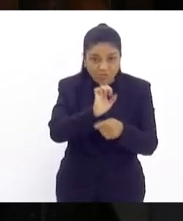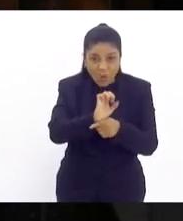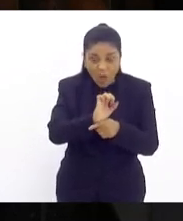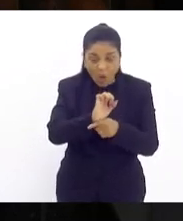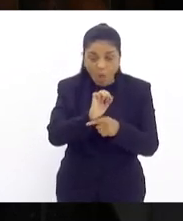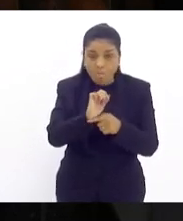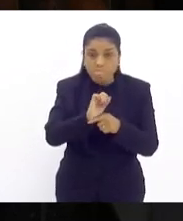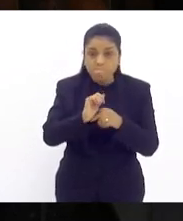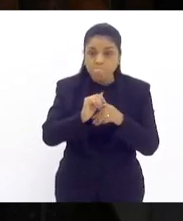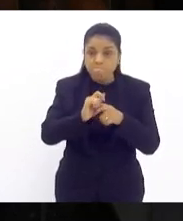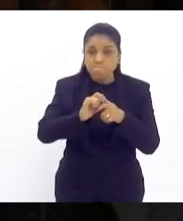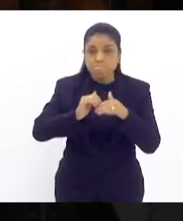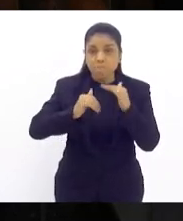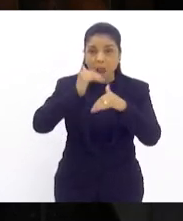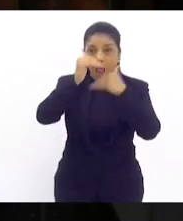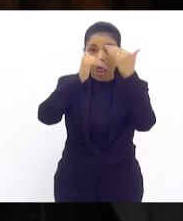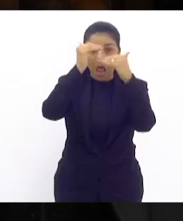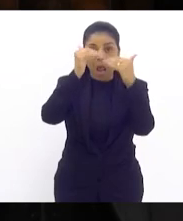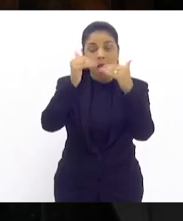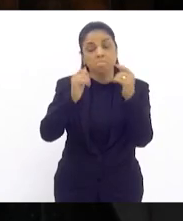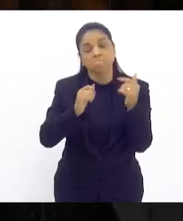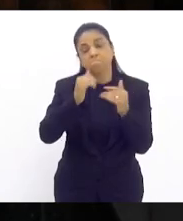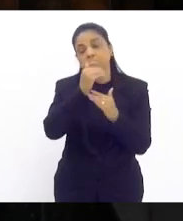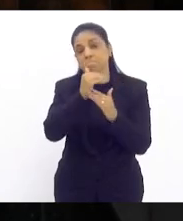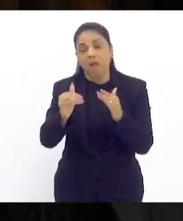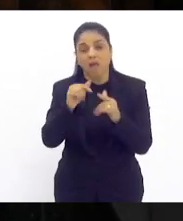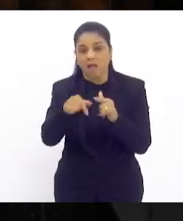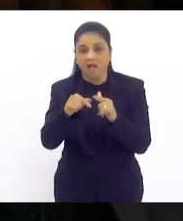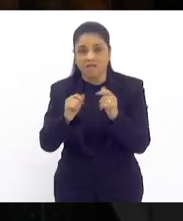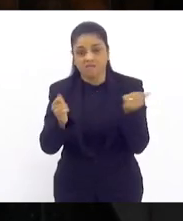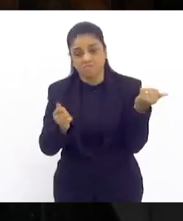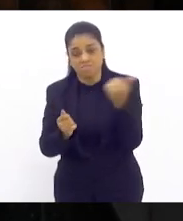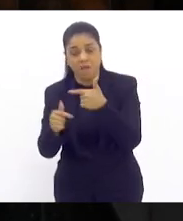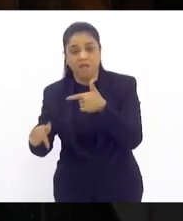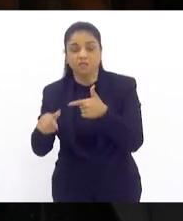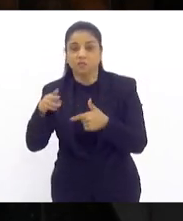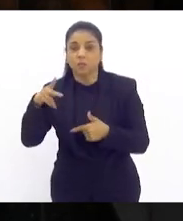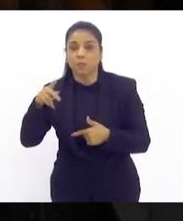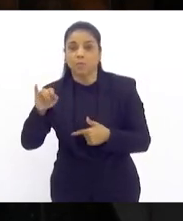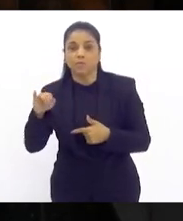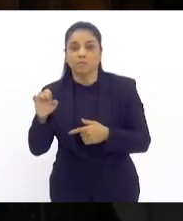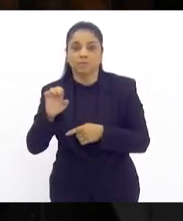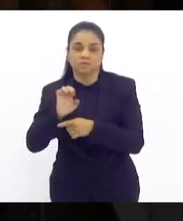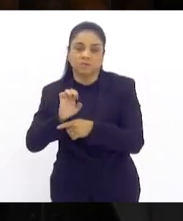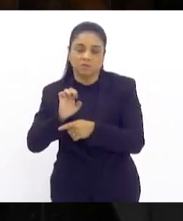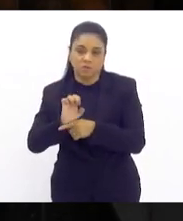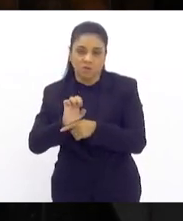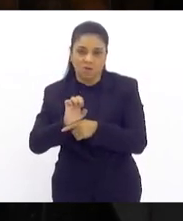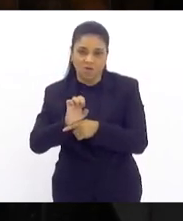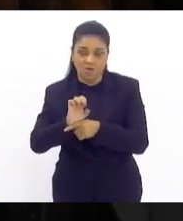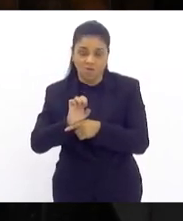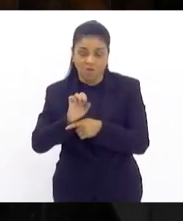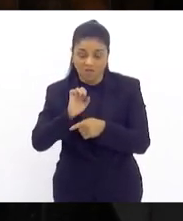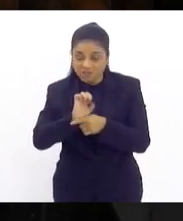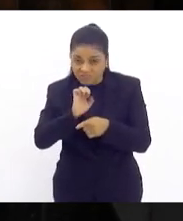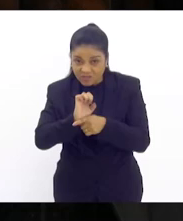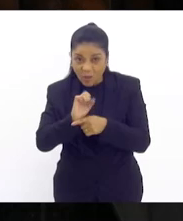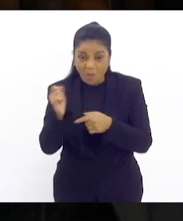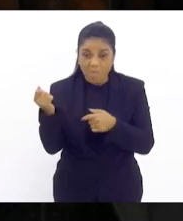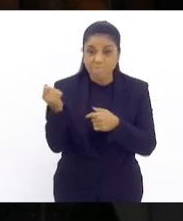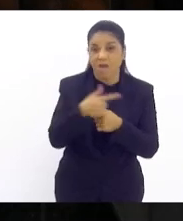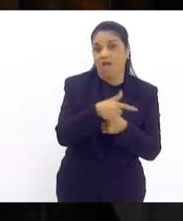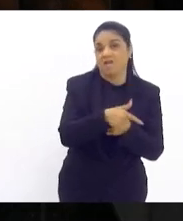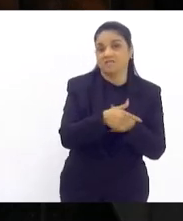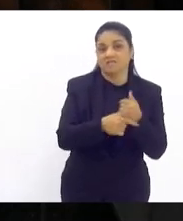do PIB nacional a previsão do PIB para este ano deputada Renata Souza era crescer